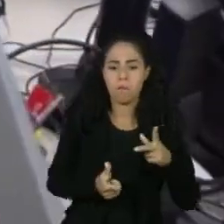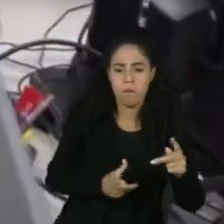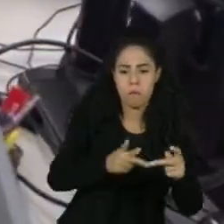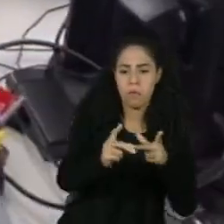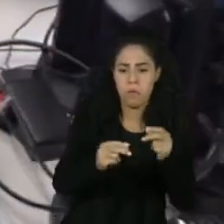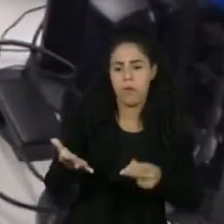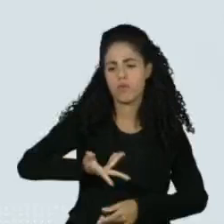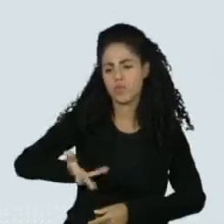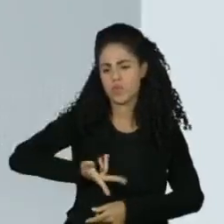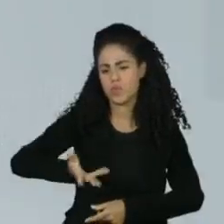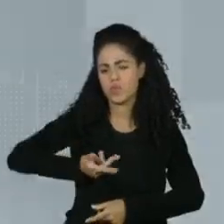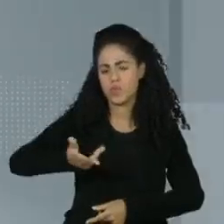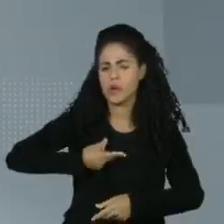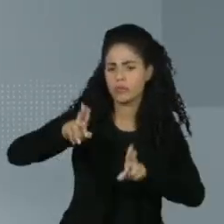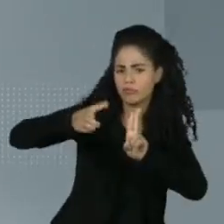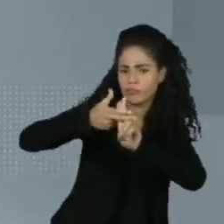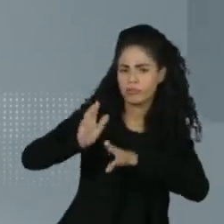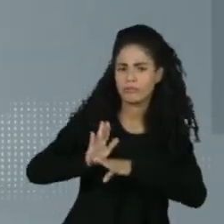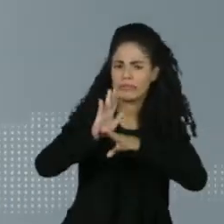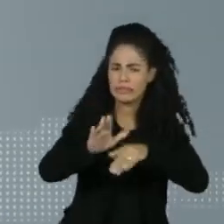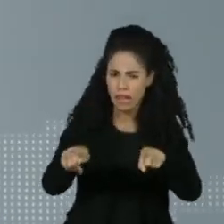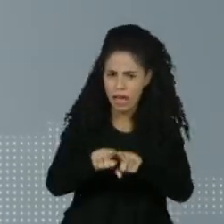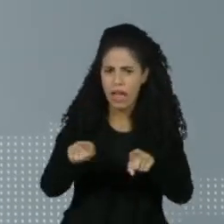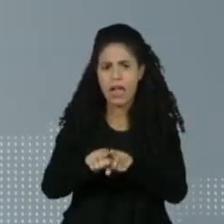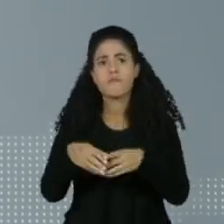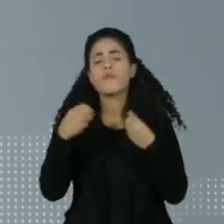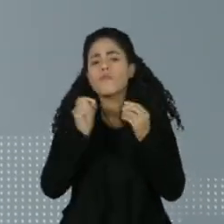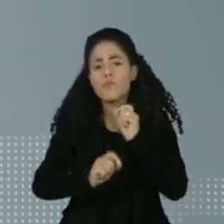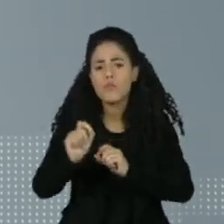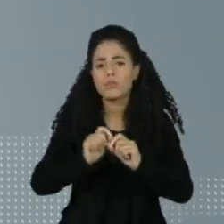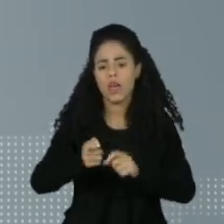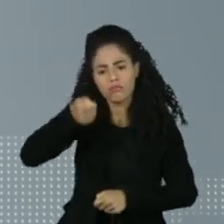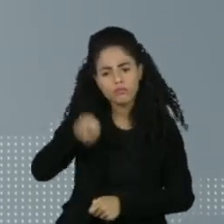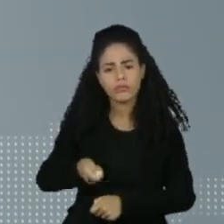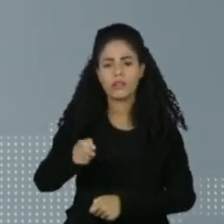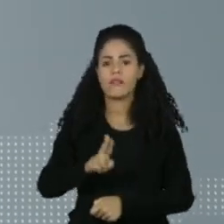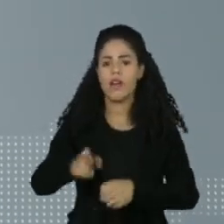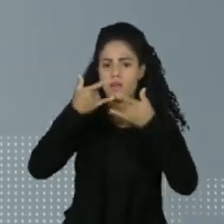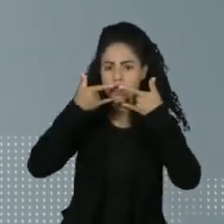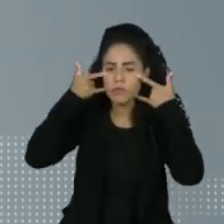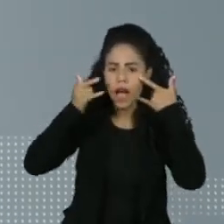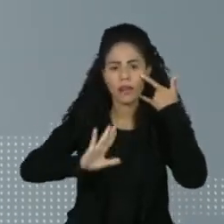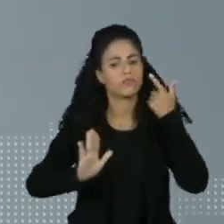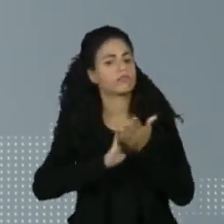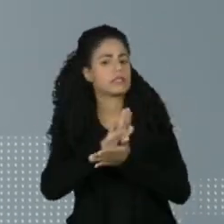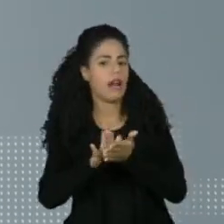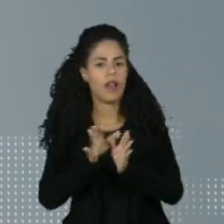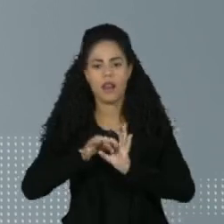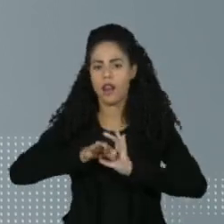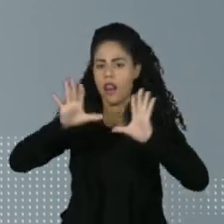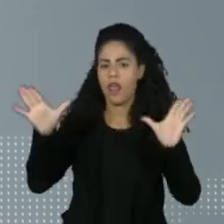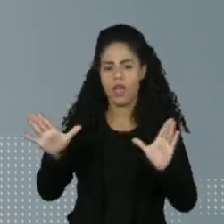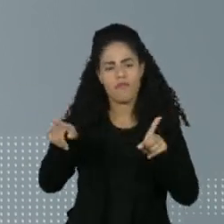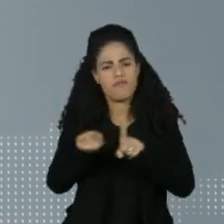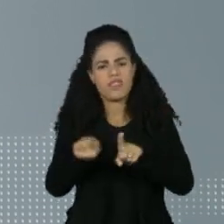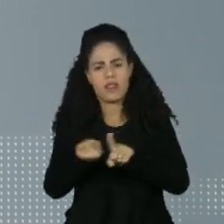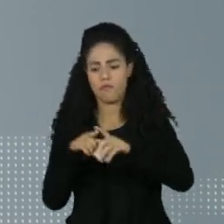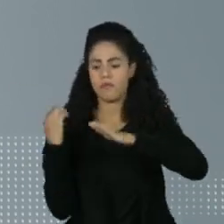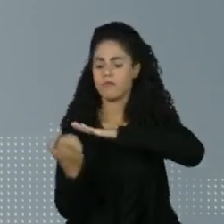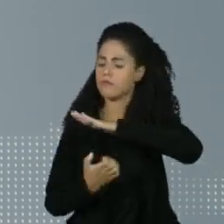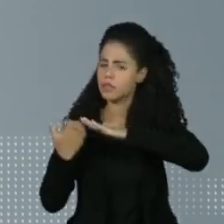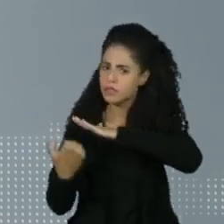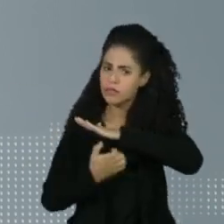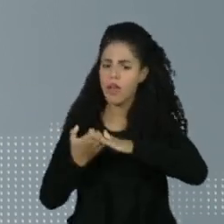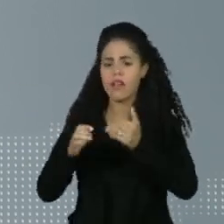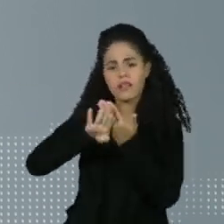assistência do SUS. Com isso, devem deixar de valer a obrigatoriedade do uso de máscaras e de protocolos sanitários nas empresas,